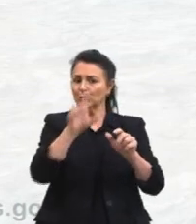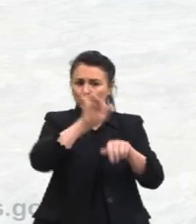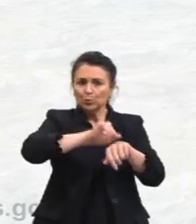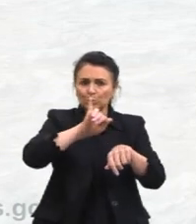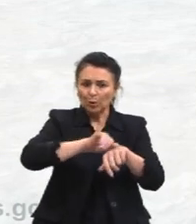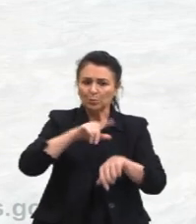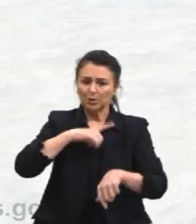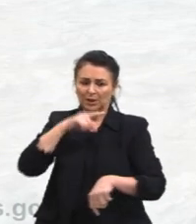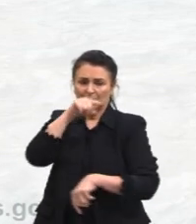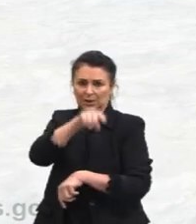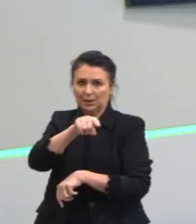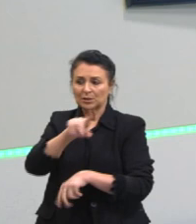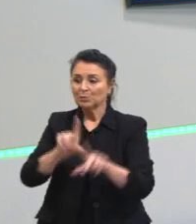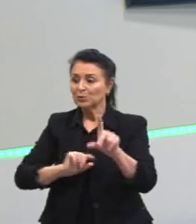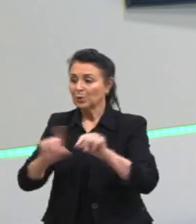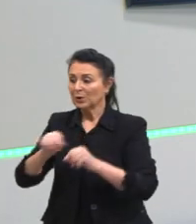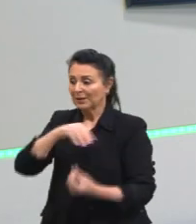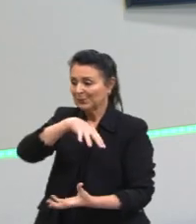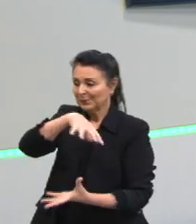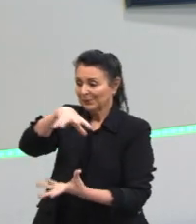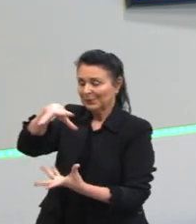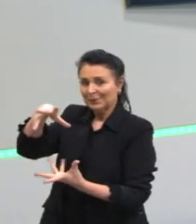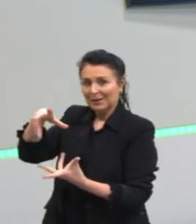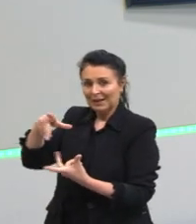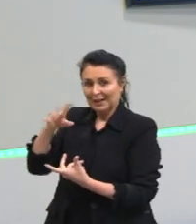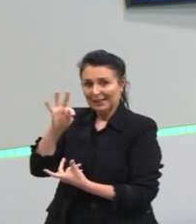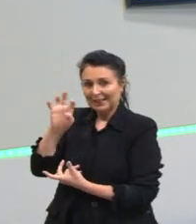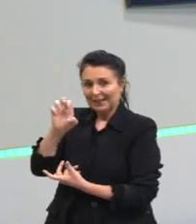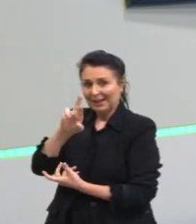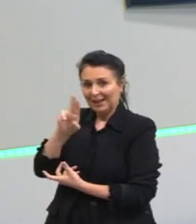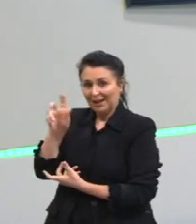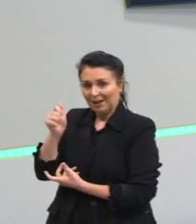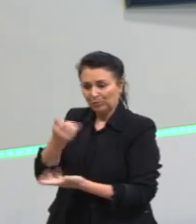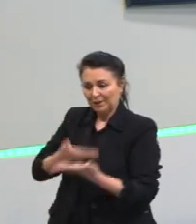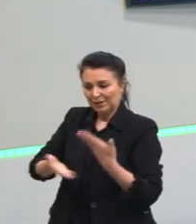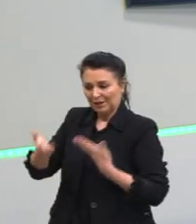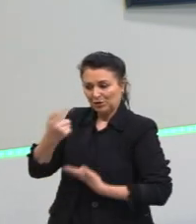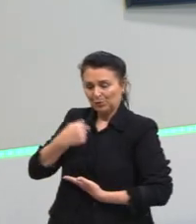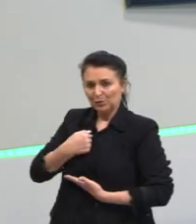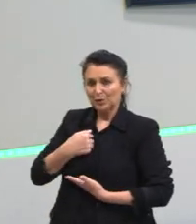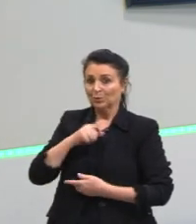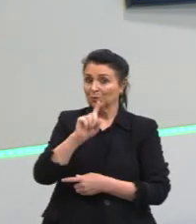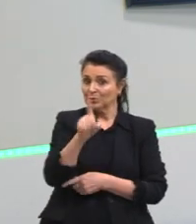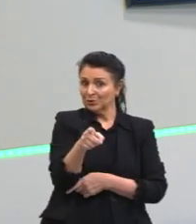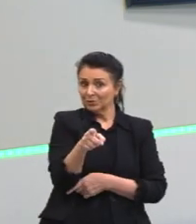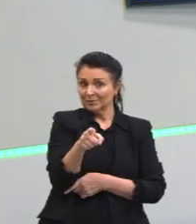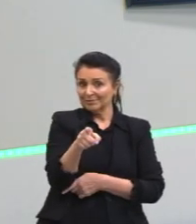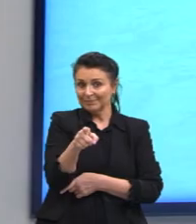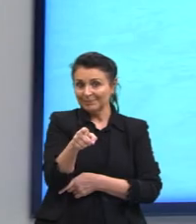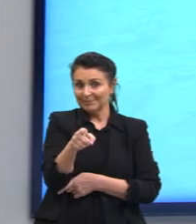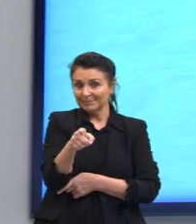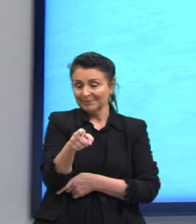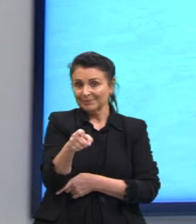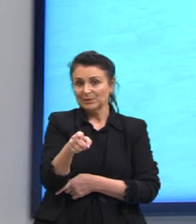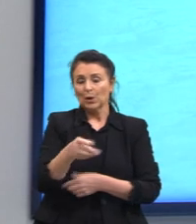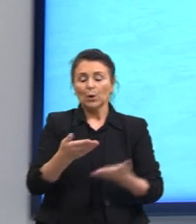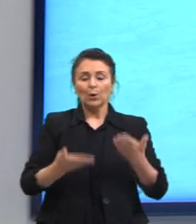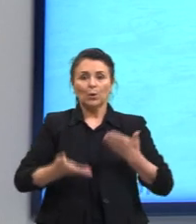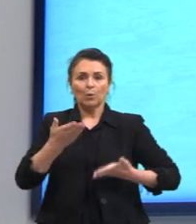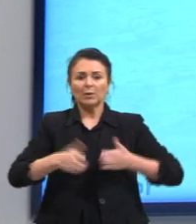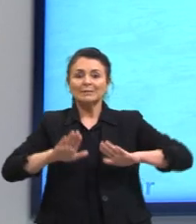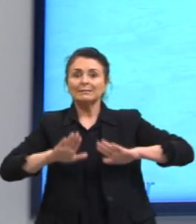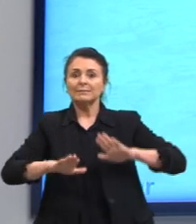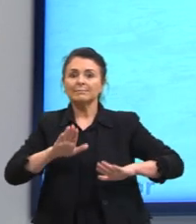gente está escolhendo a Terra para interagir com a gente, comigo, com você, tá? O peso